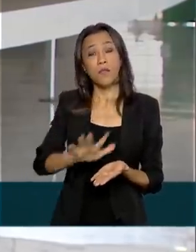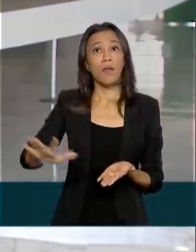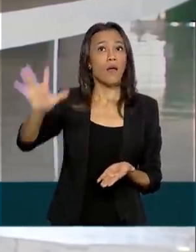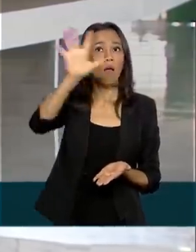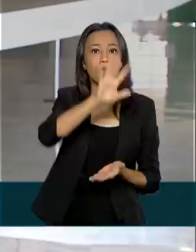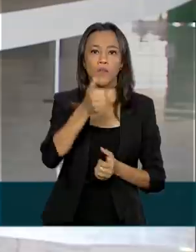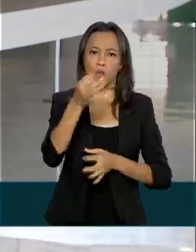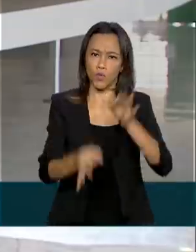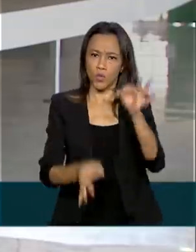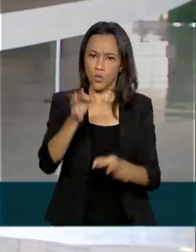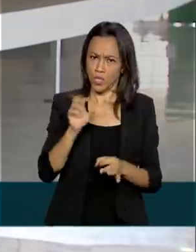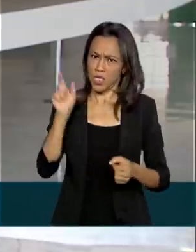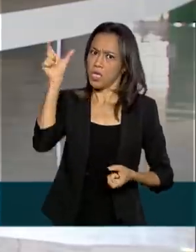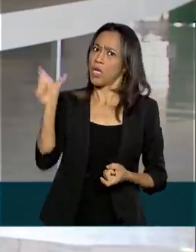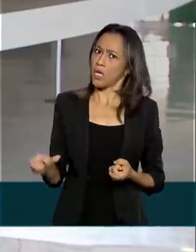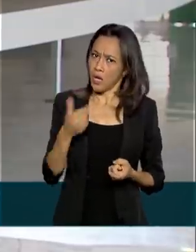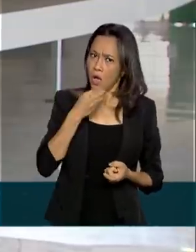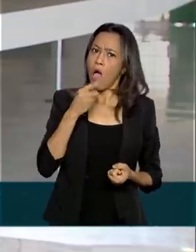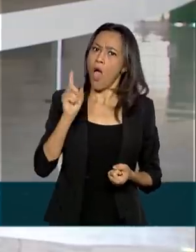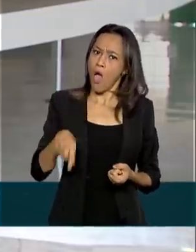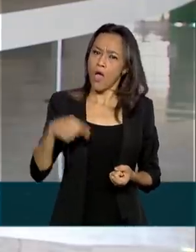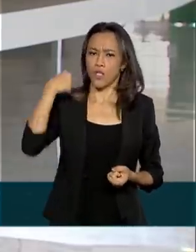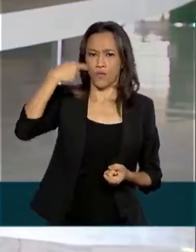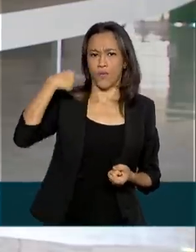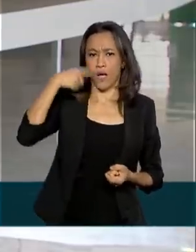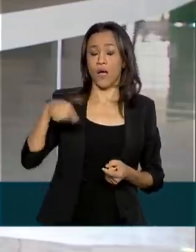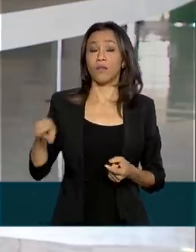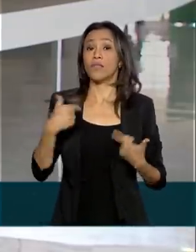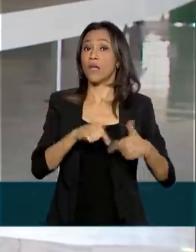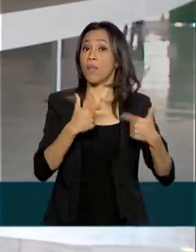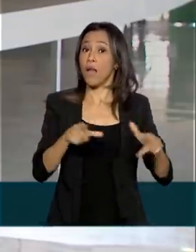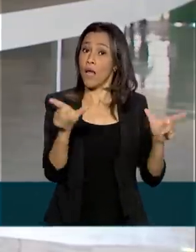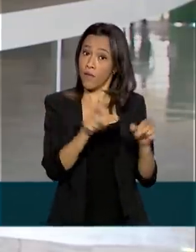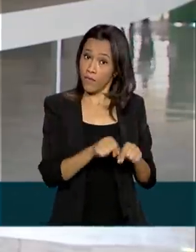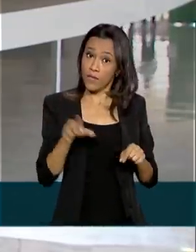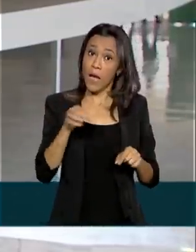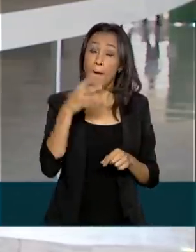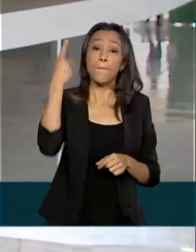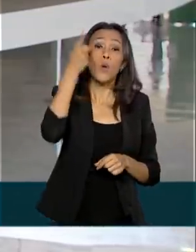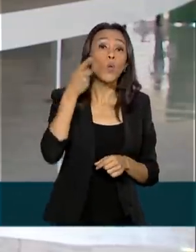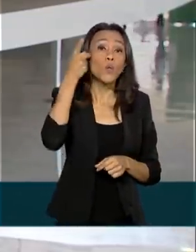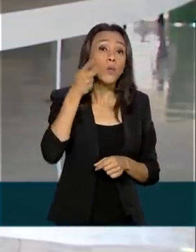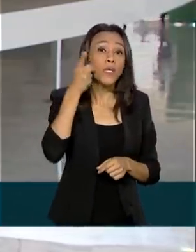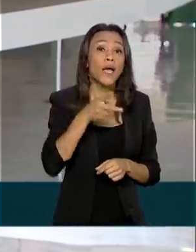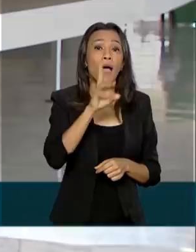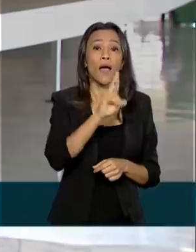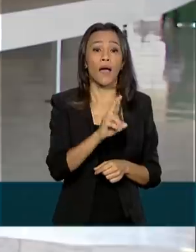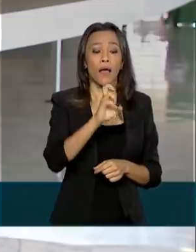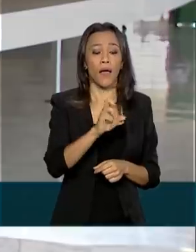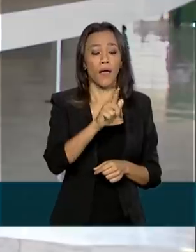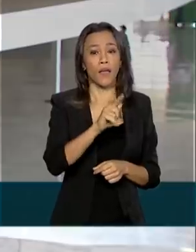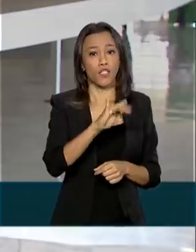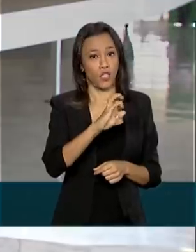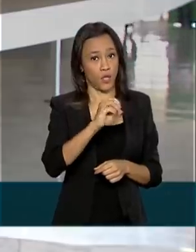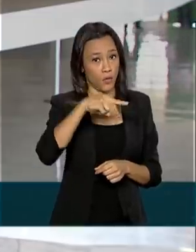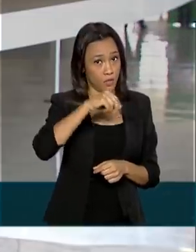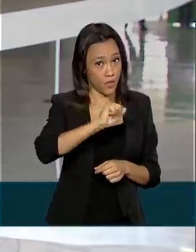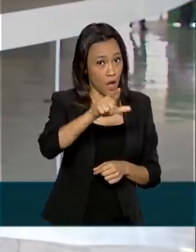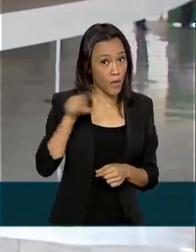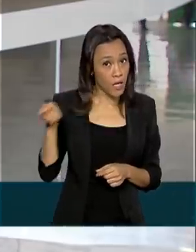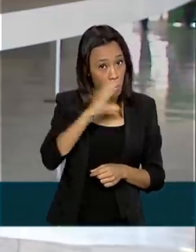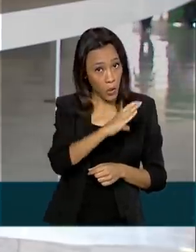Panoeiro é advogado da União e atuava na Procuradoria Regional da União da Segunda Região, onde coordenou o Grupo de